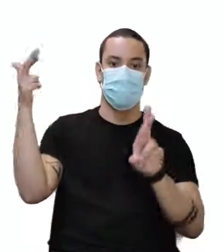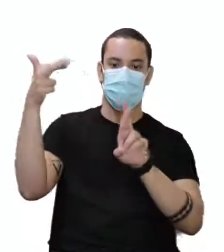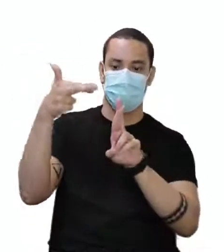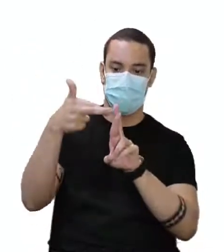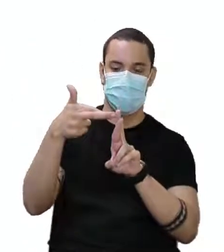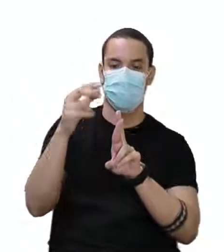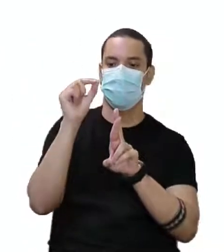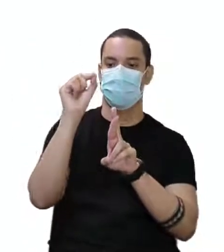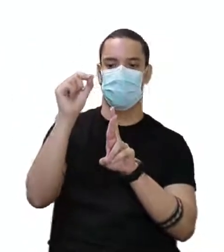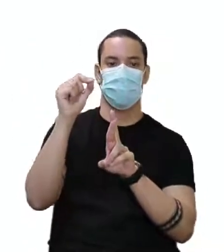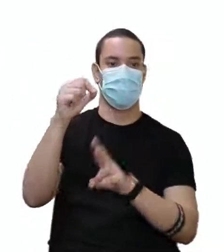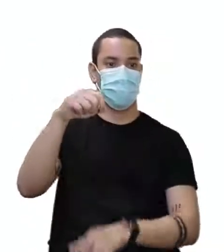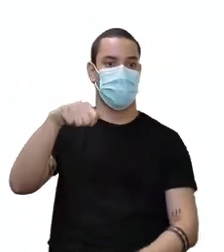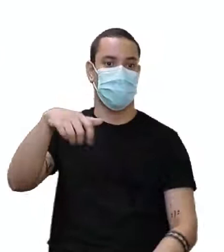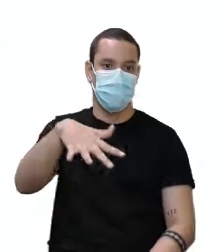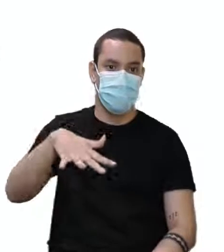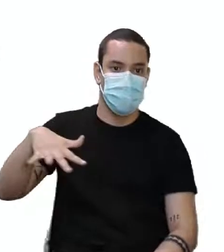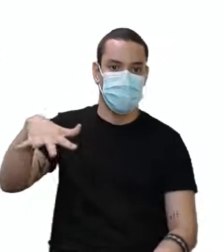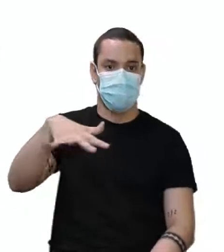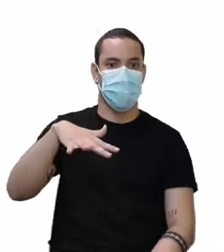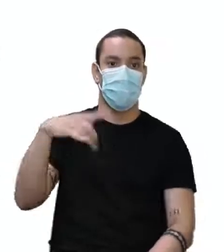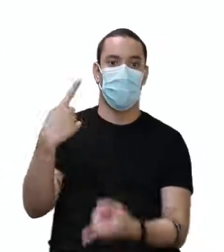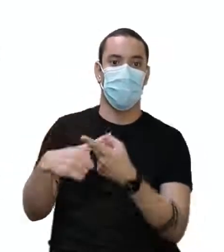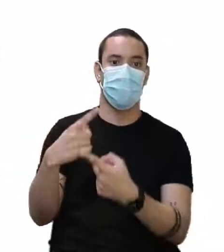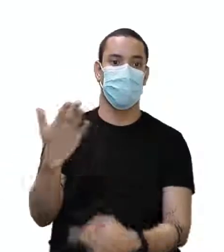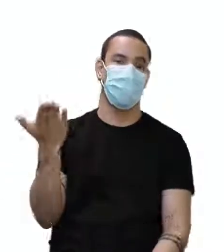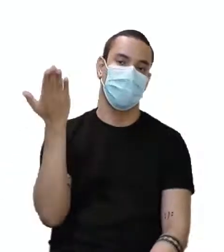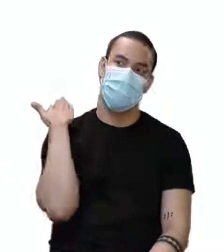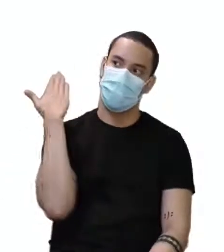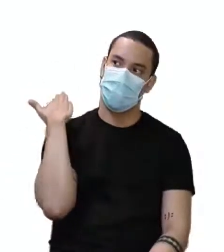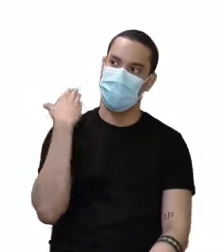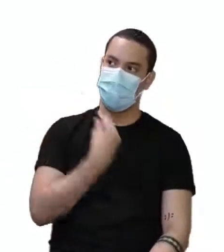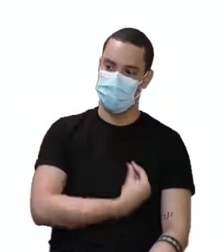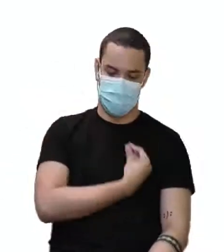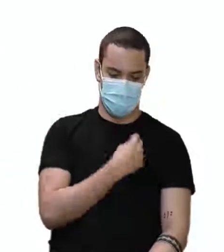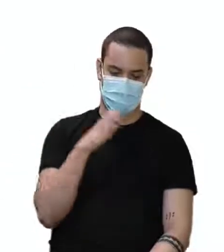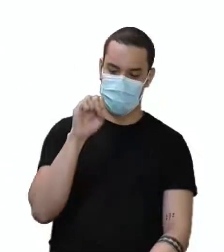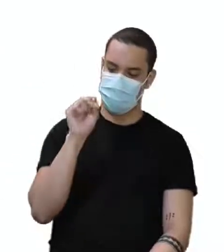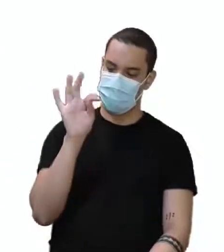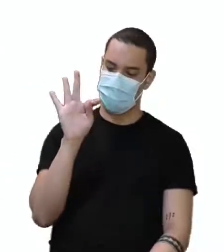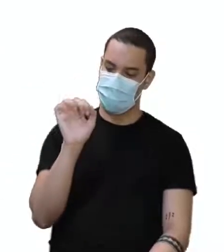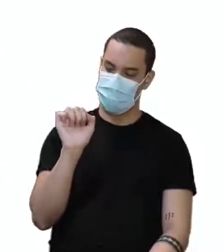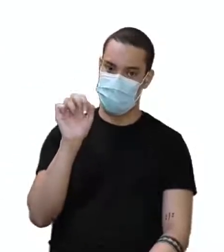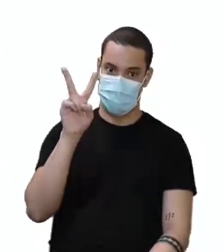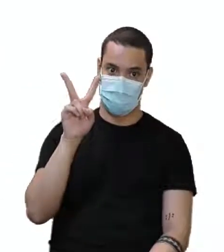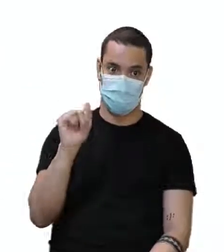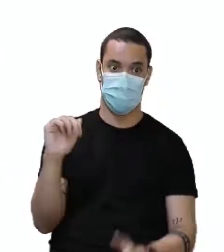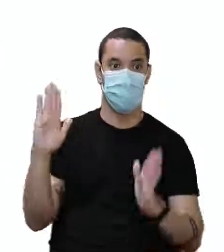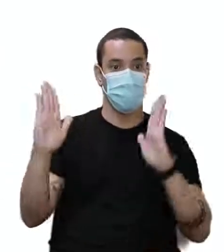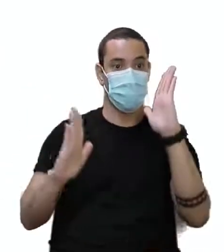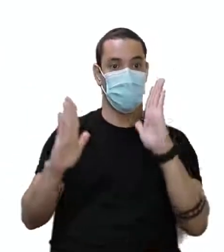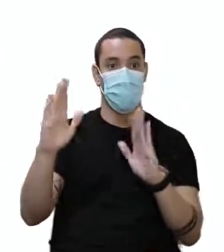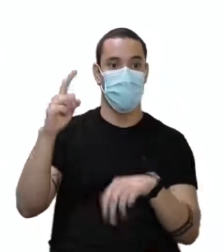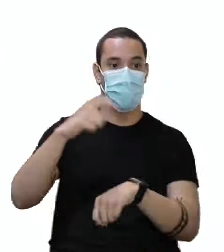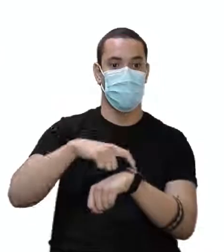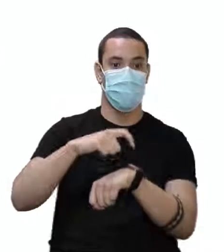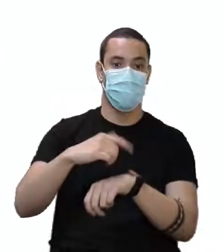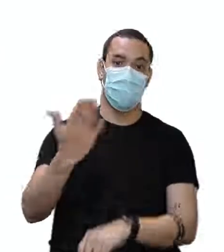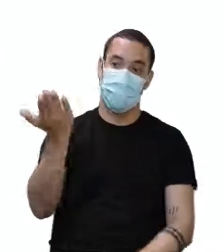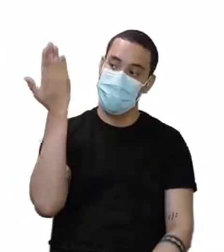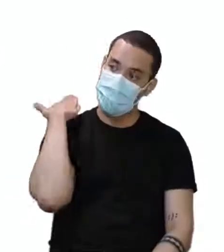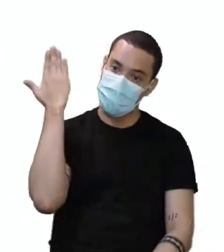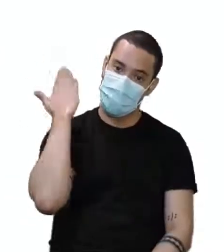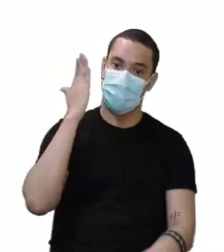a uma situação que estava, porque é passado, estava em andamento em um determinado momento do